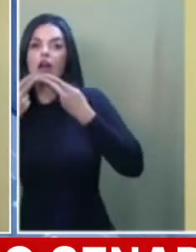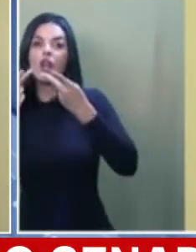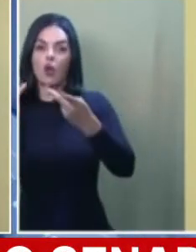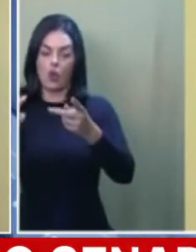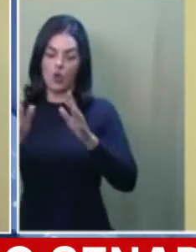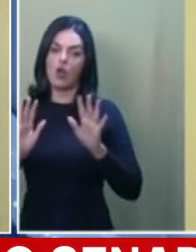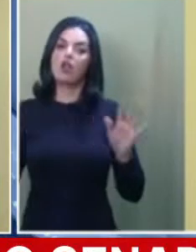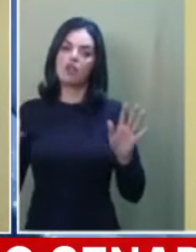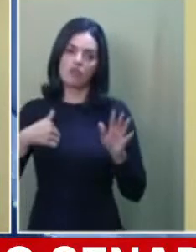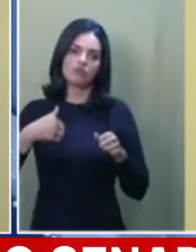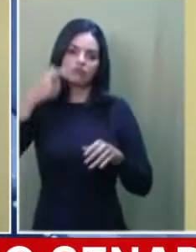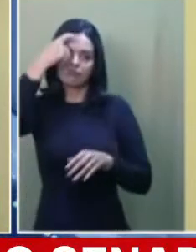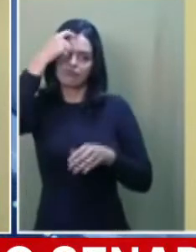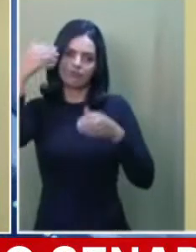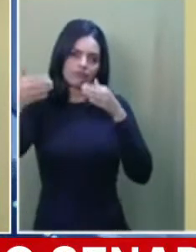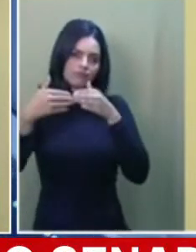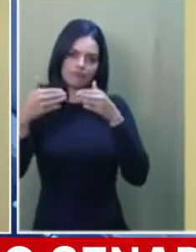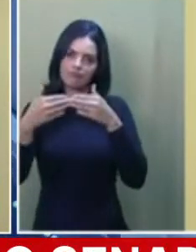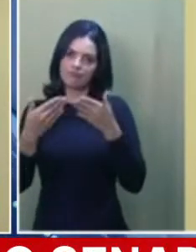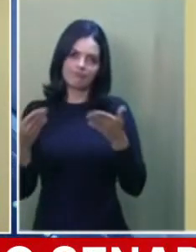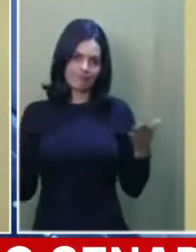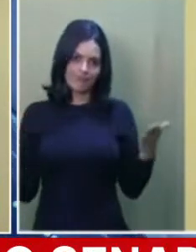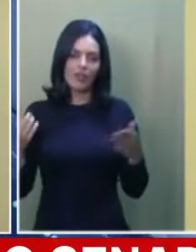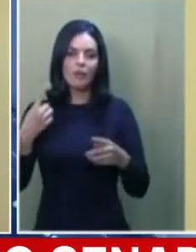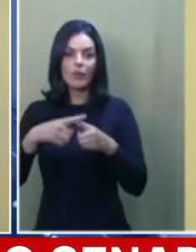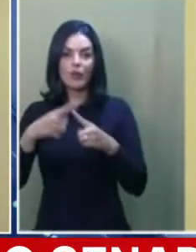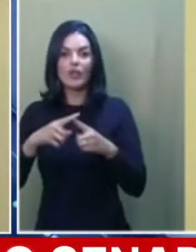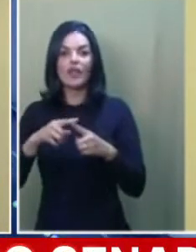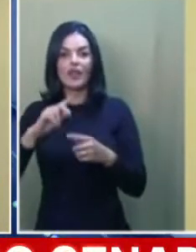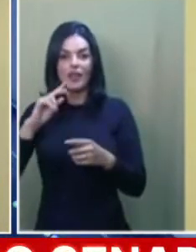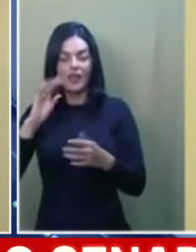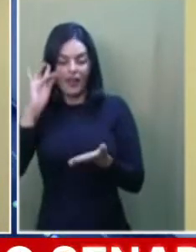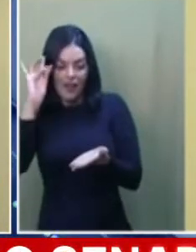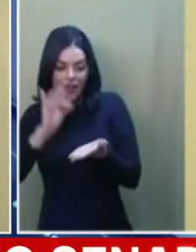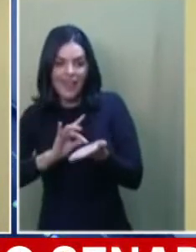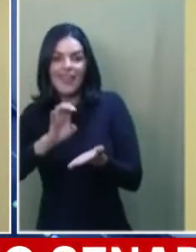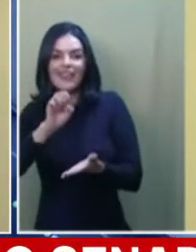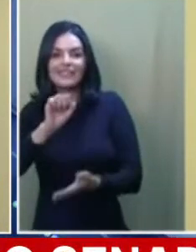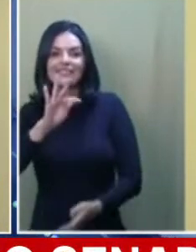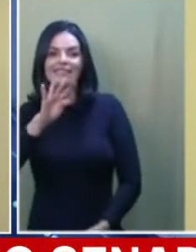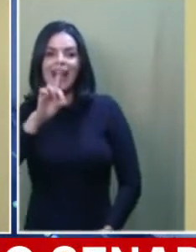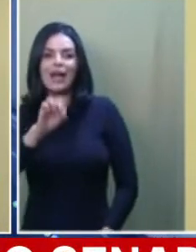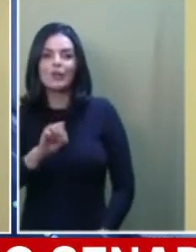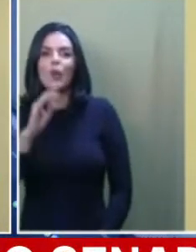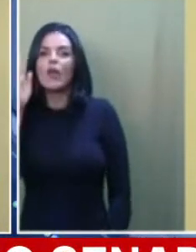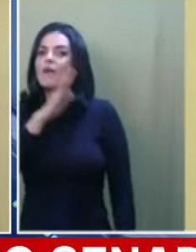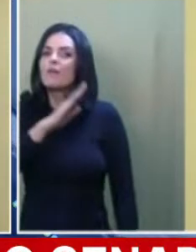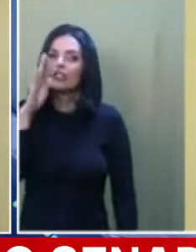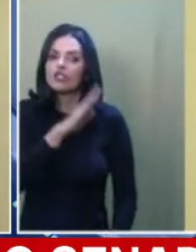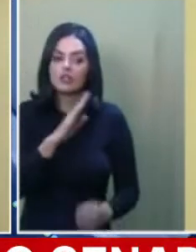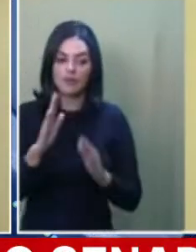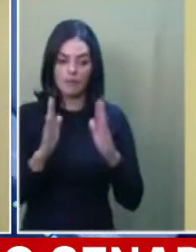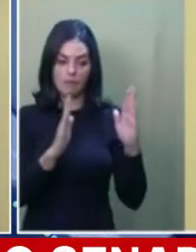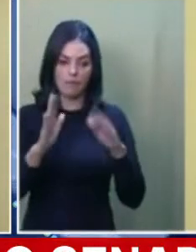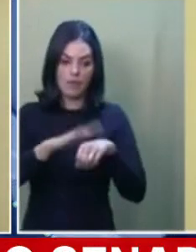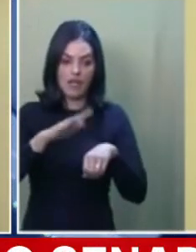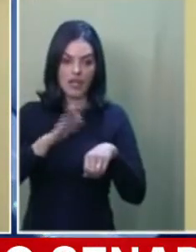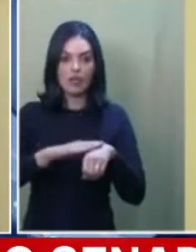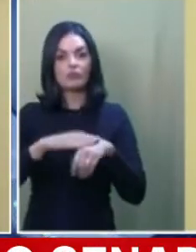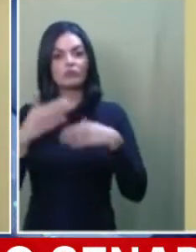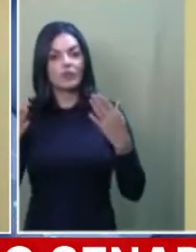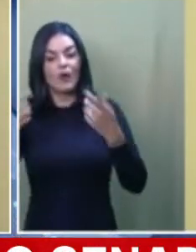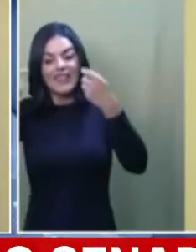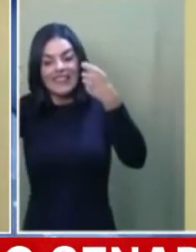decidiu apoiar, pela época, as iniciativas que o Senado da República queria